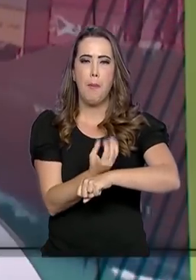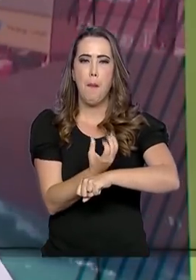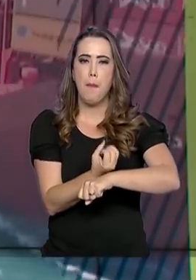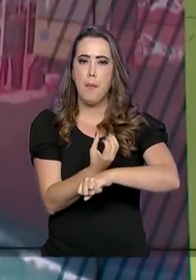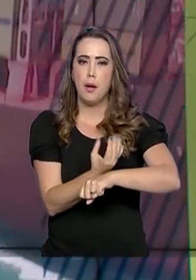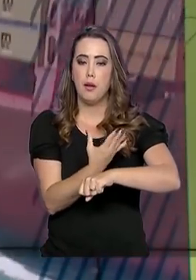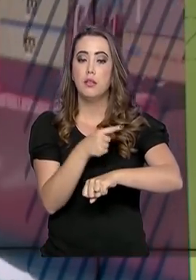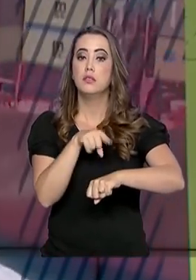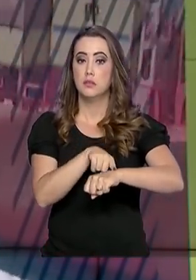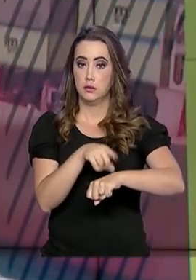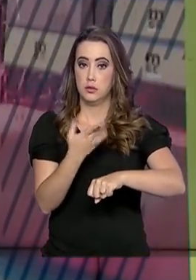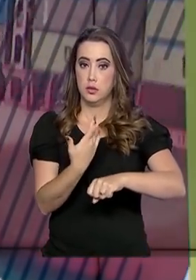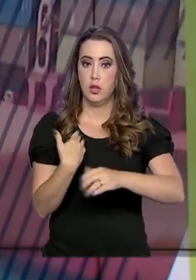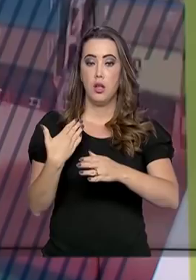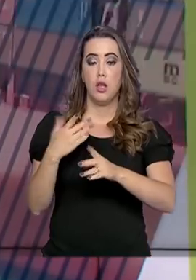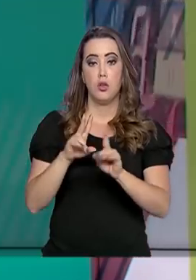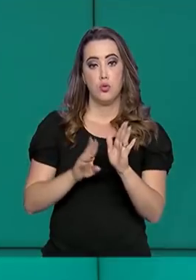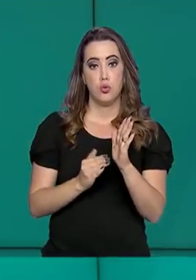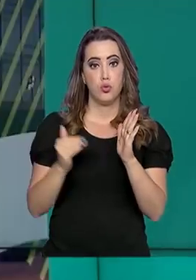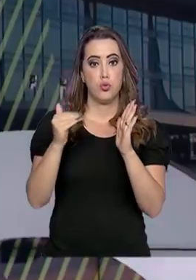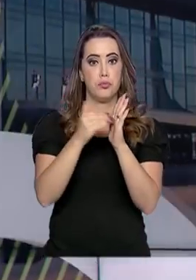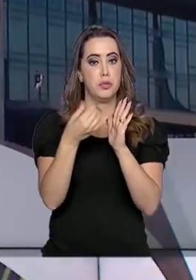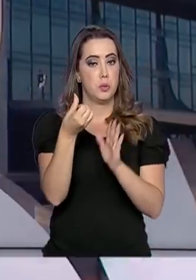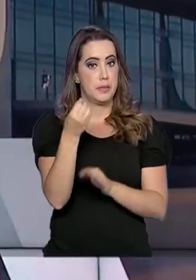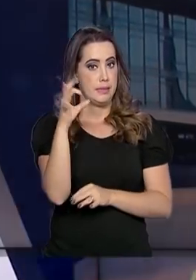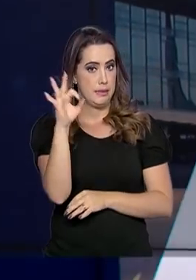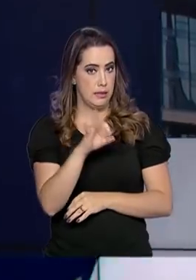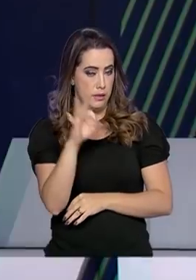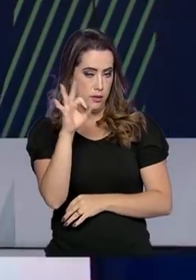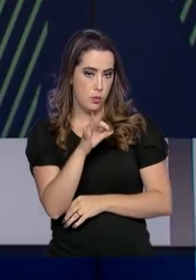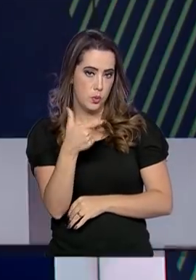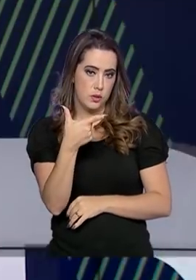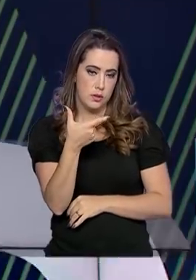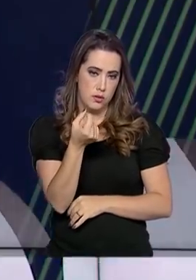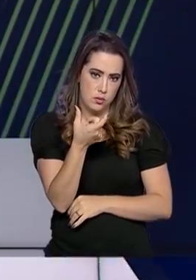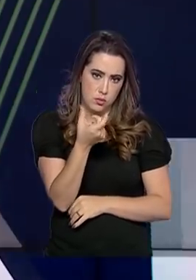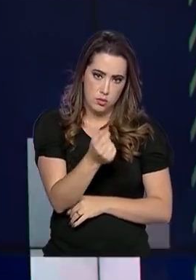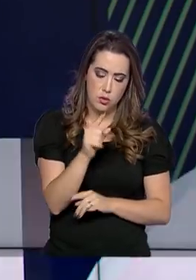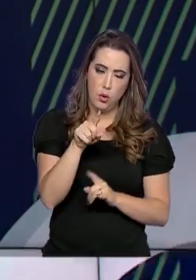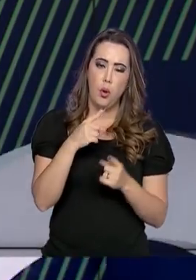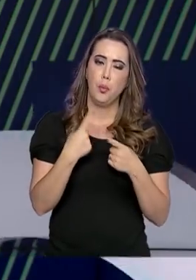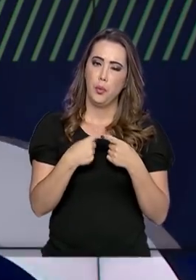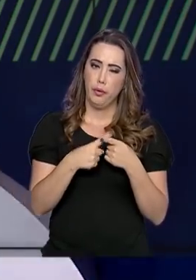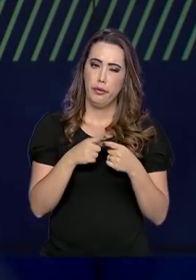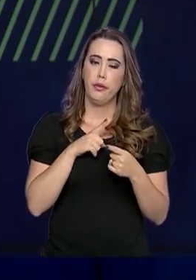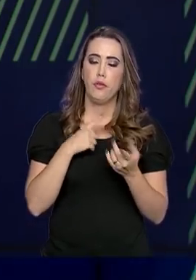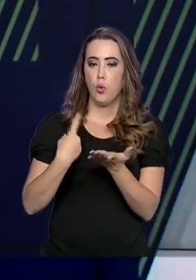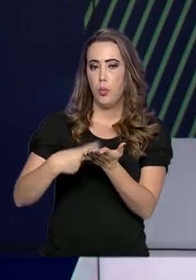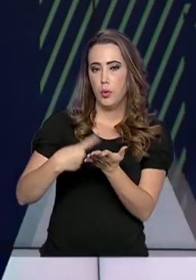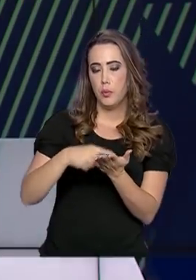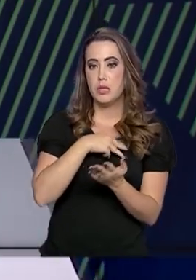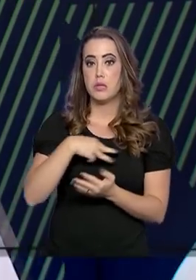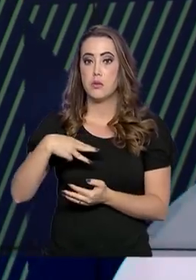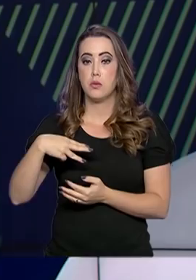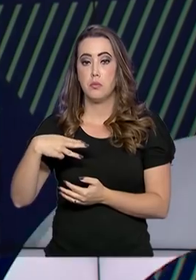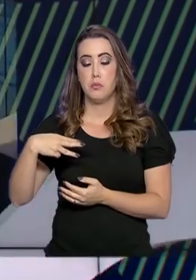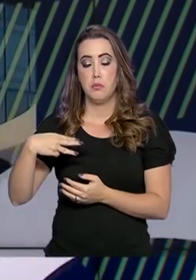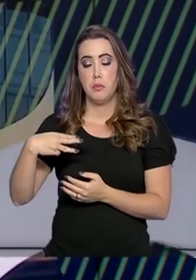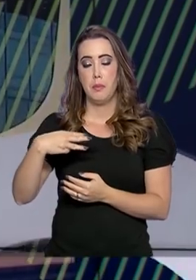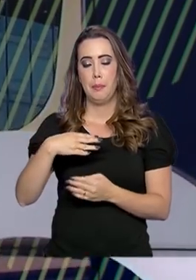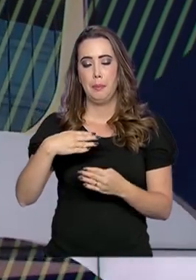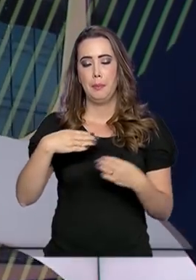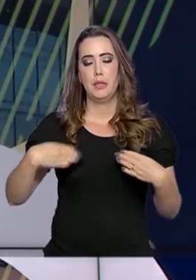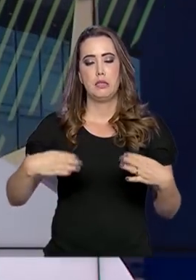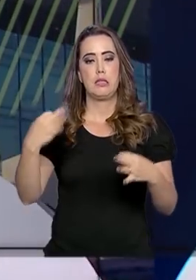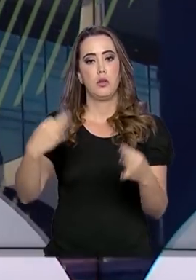pelo Departamento Penitenciário Nacional mostra os resultados de um acordo entre o Ministério da Justiça e Segurança Pública e o Ministério